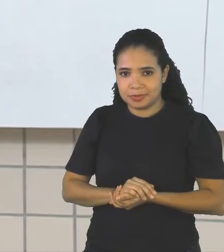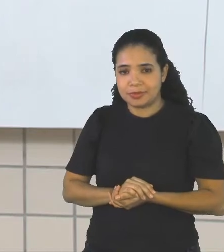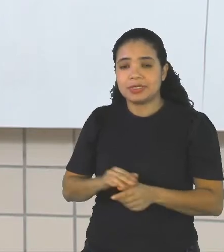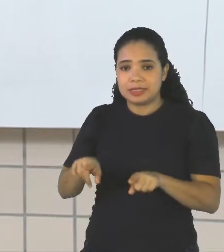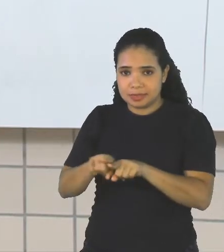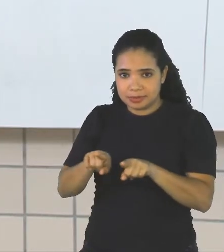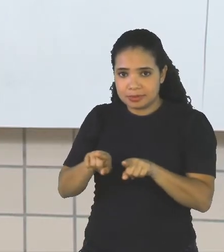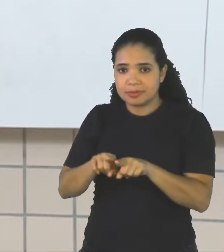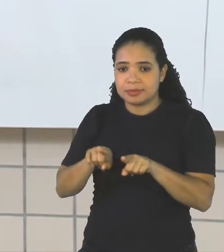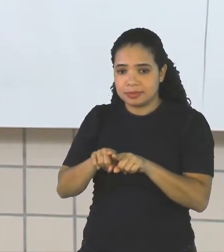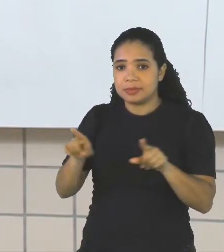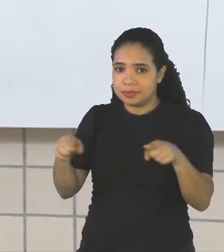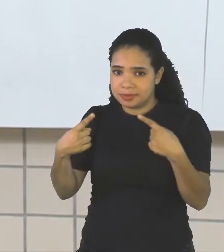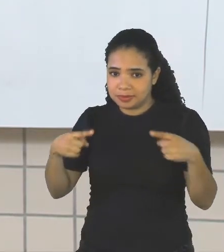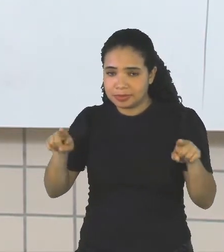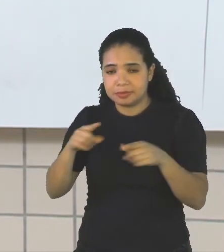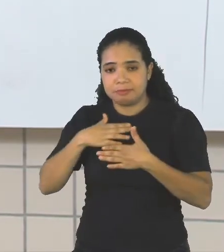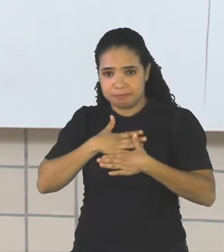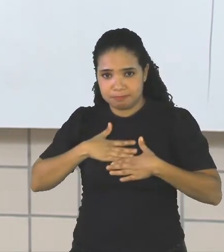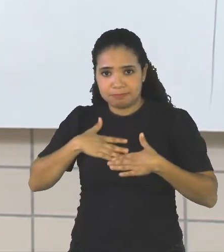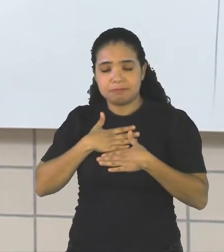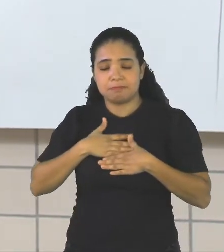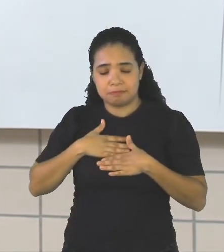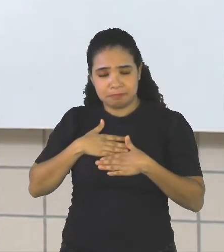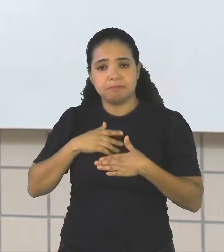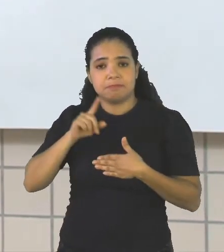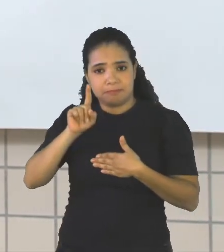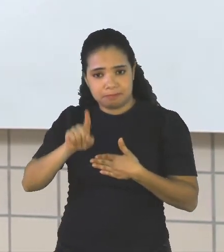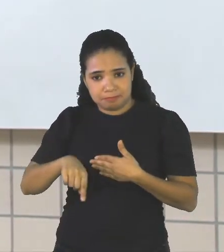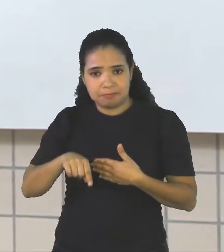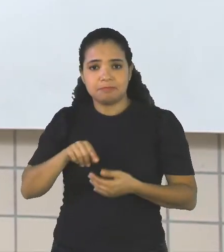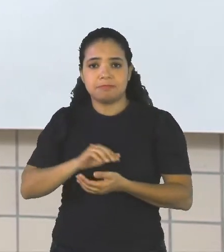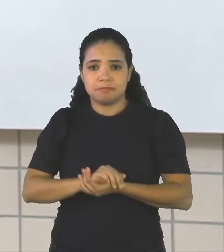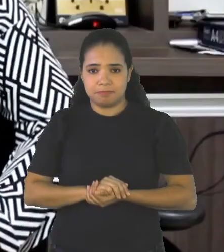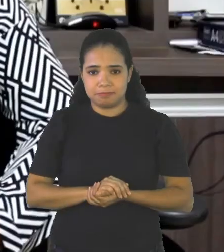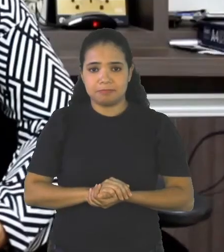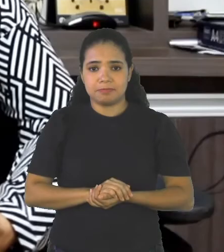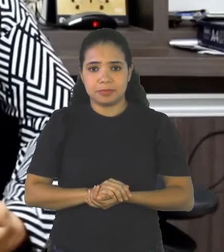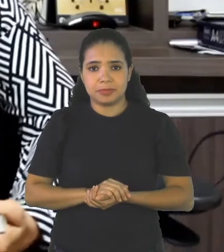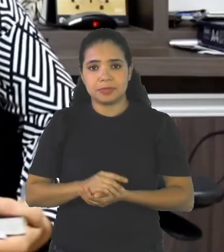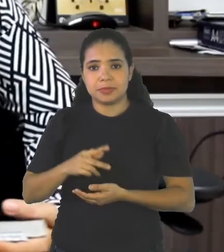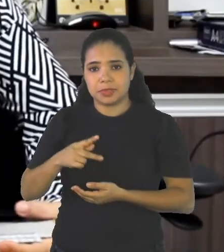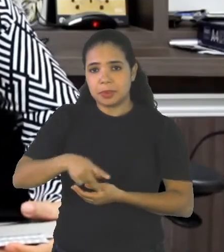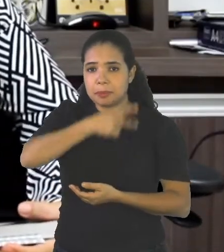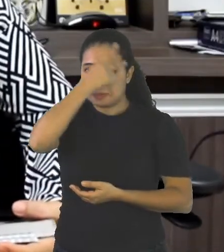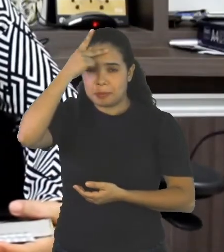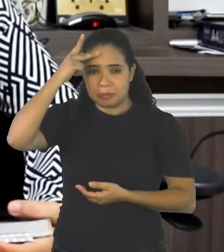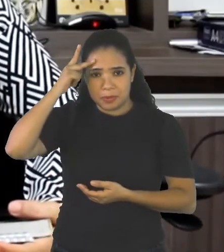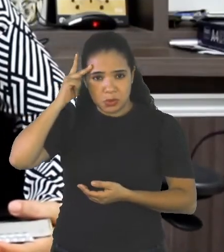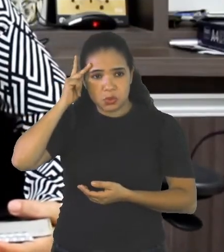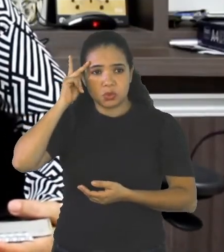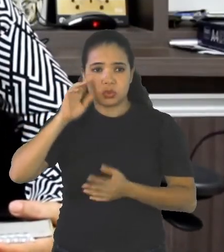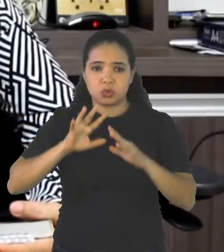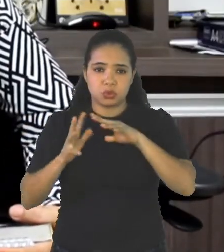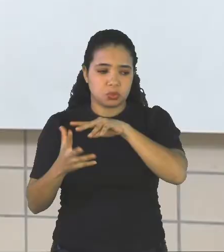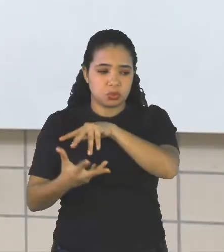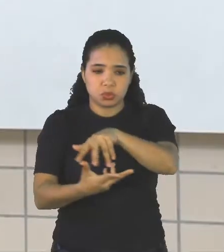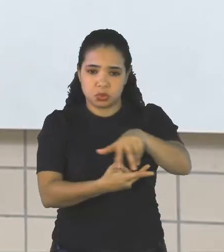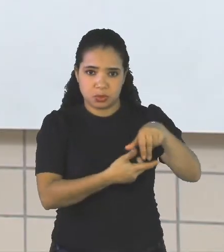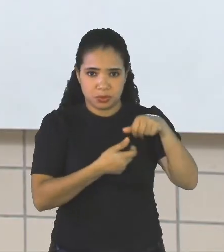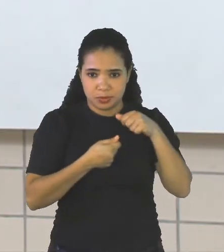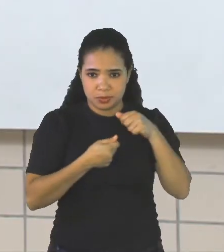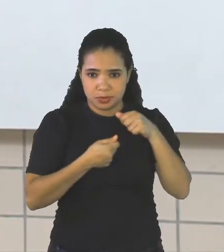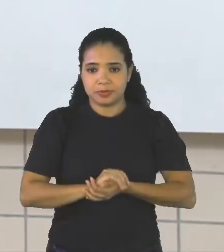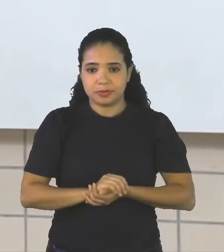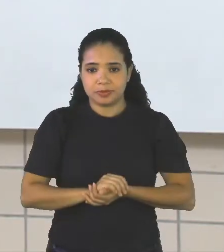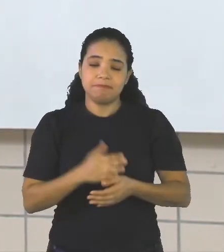Agradecendo Também Então A professora Daniella Ok Thank Jaius And Goodbye Students Para